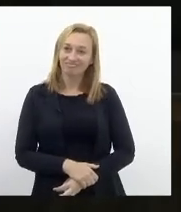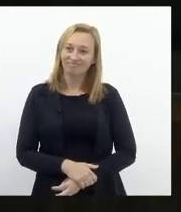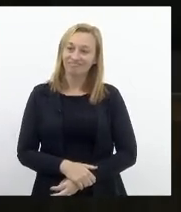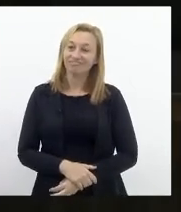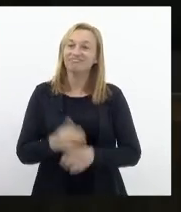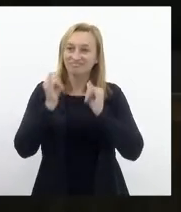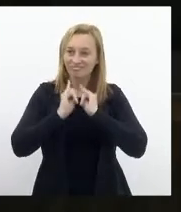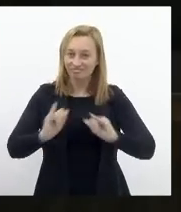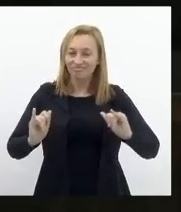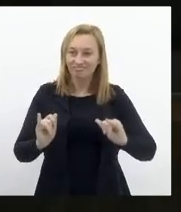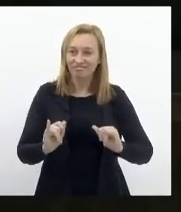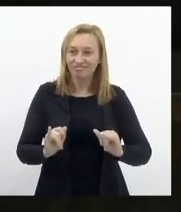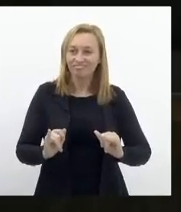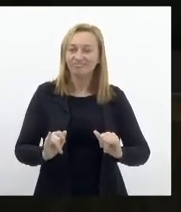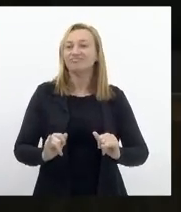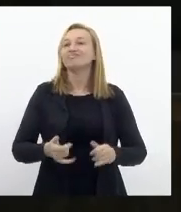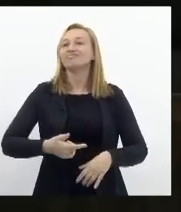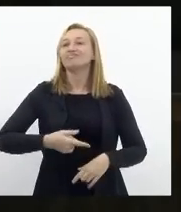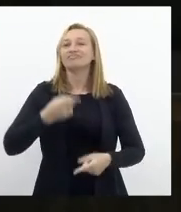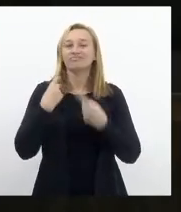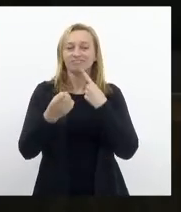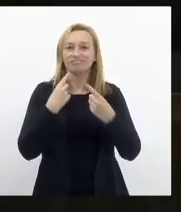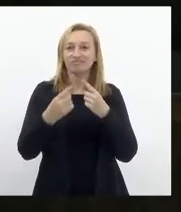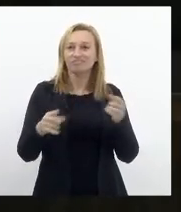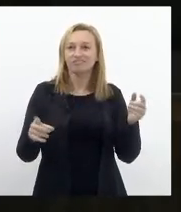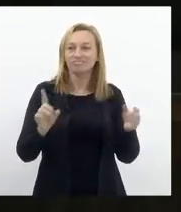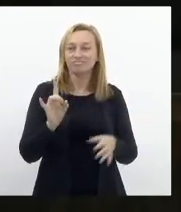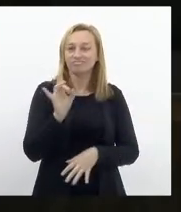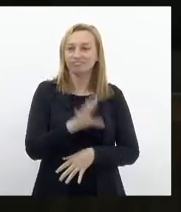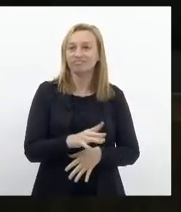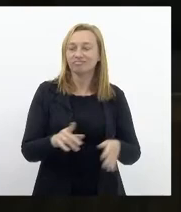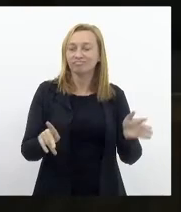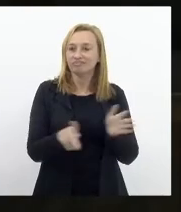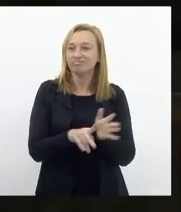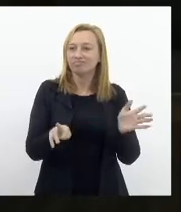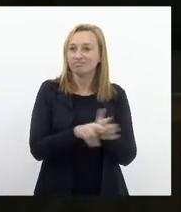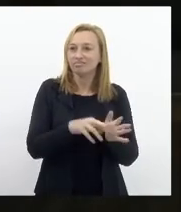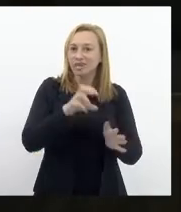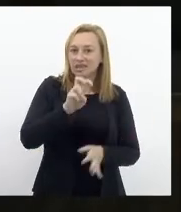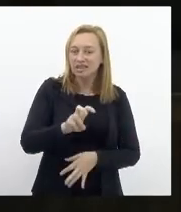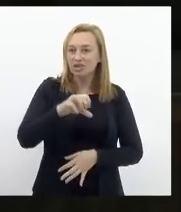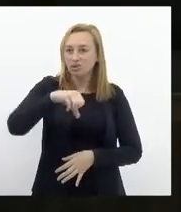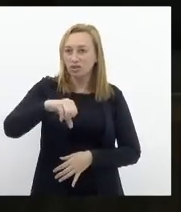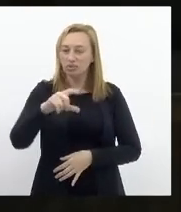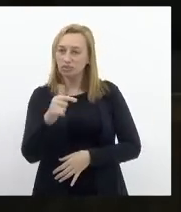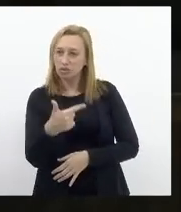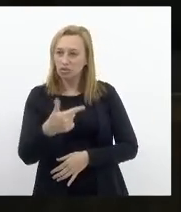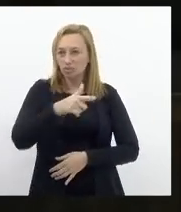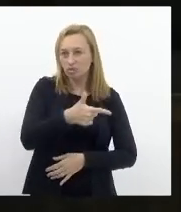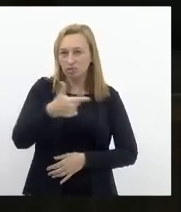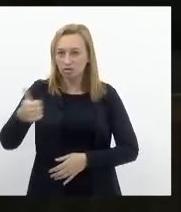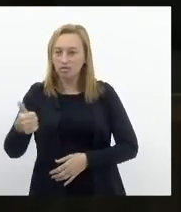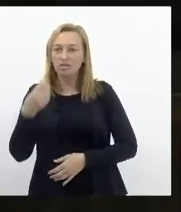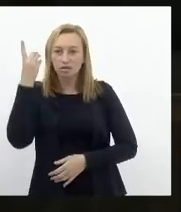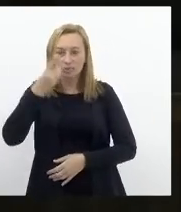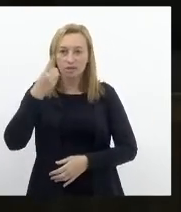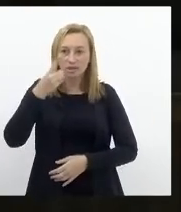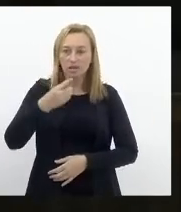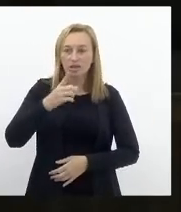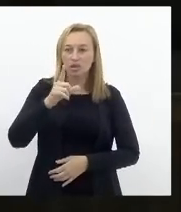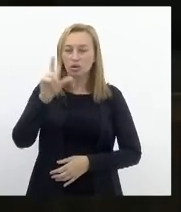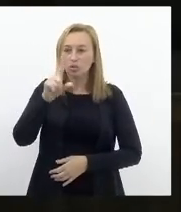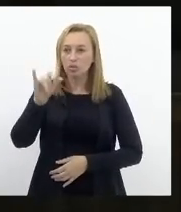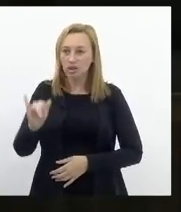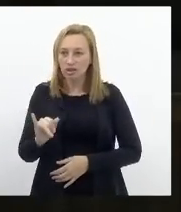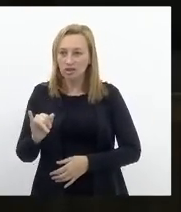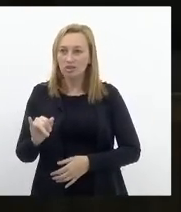Anuncio, em tramitação ordinária e discussão única, projeto de resolução número 592-2021 de autoria do deputado Luiz Martins,